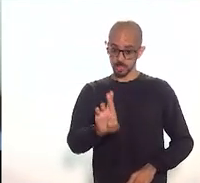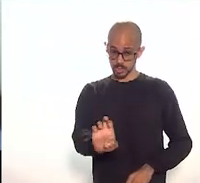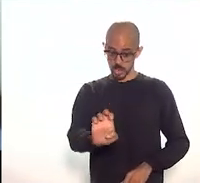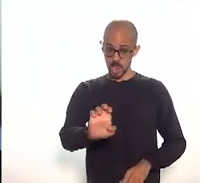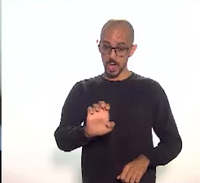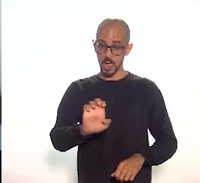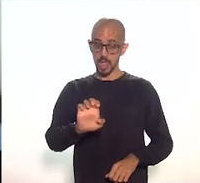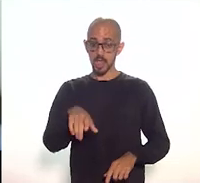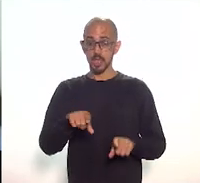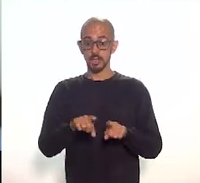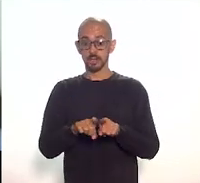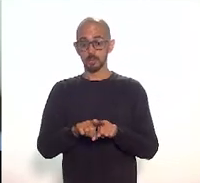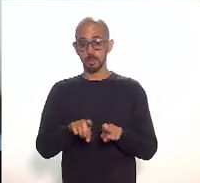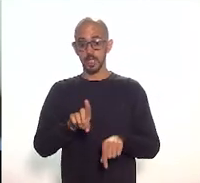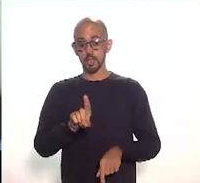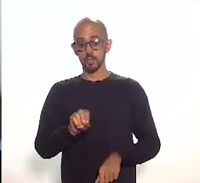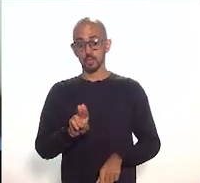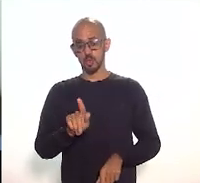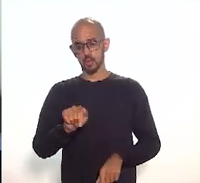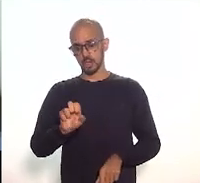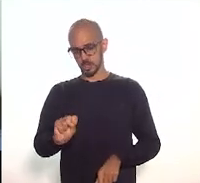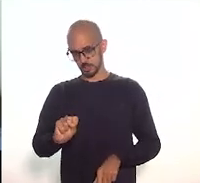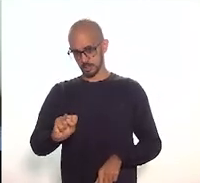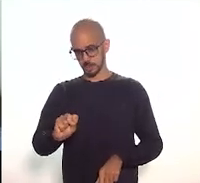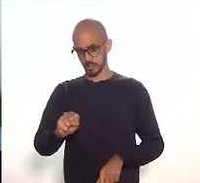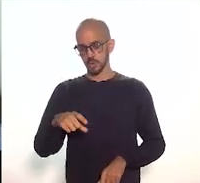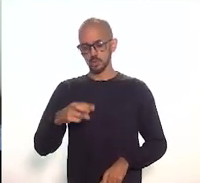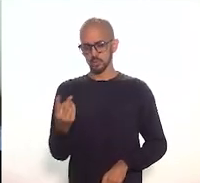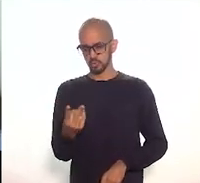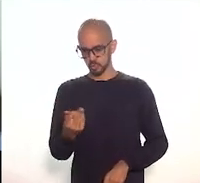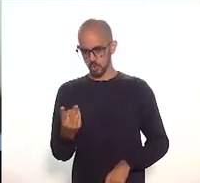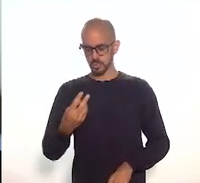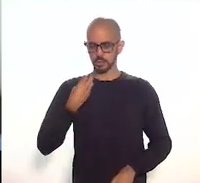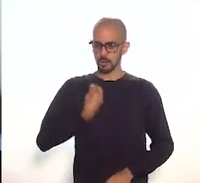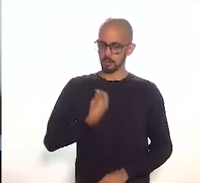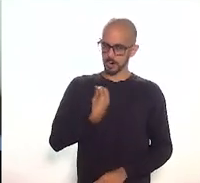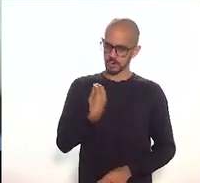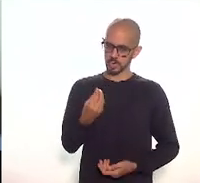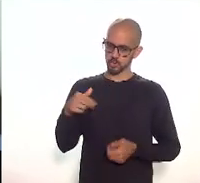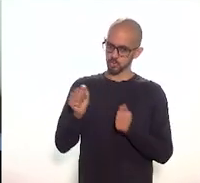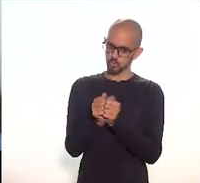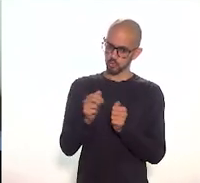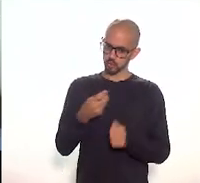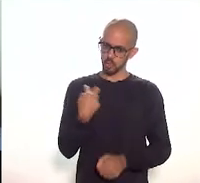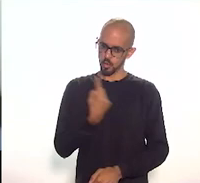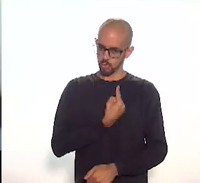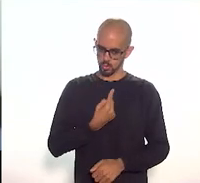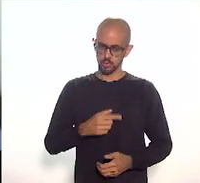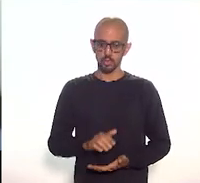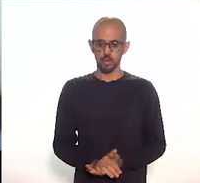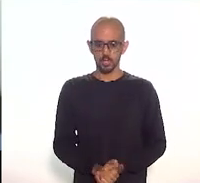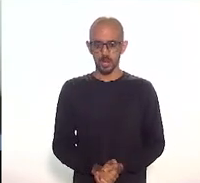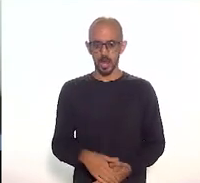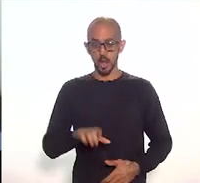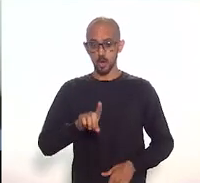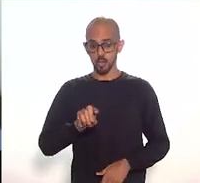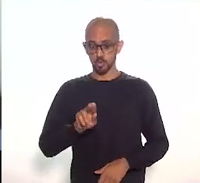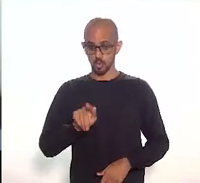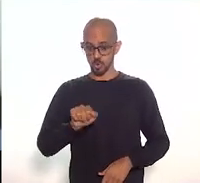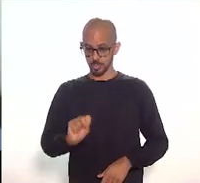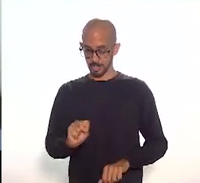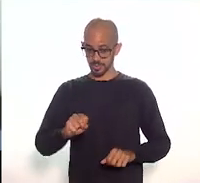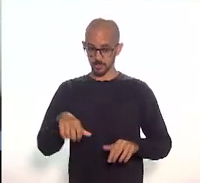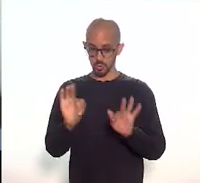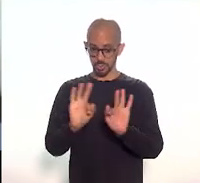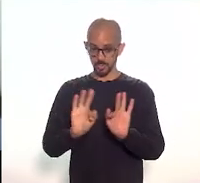Douglas Libório, que estão aqui presentes. O Douglas Libório, inclusive, ficou tão feliz com o